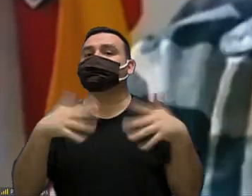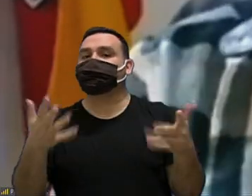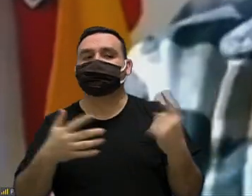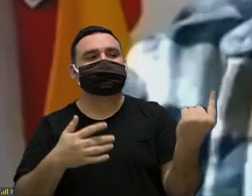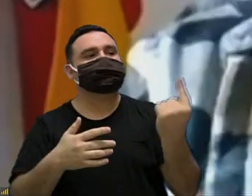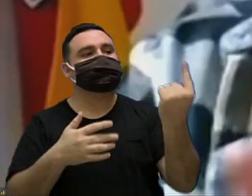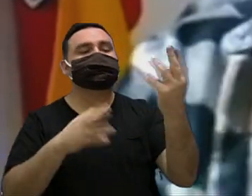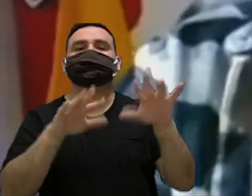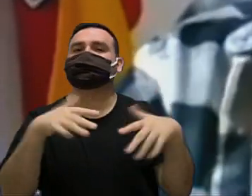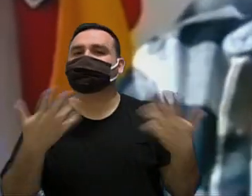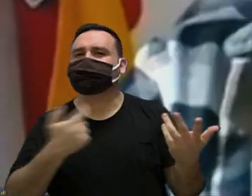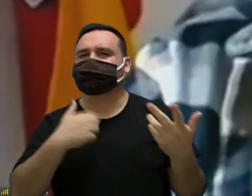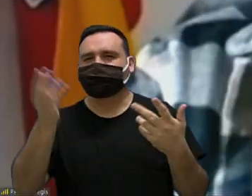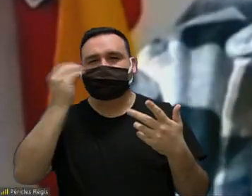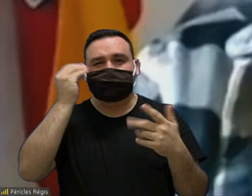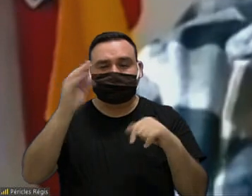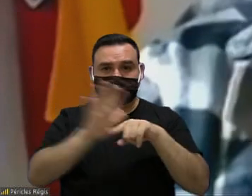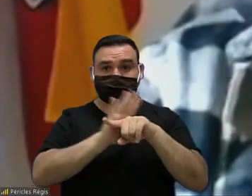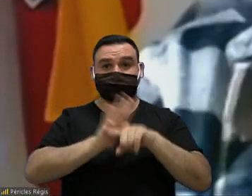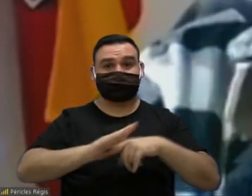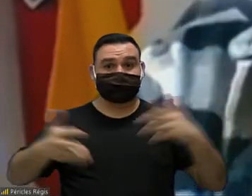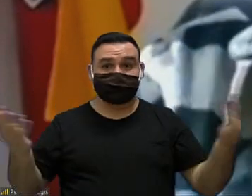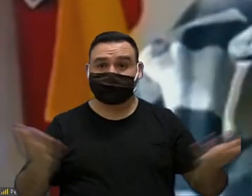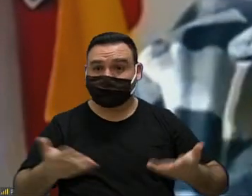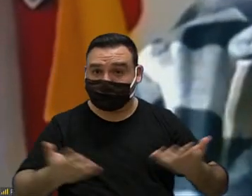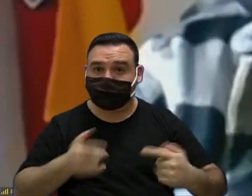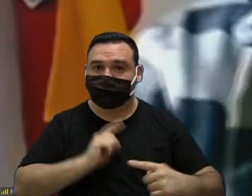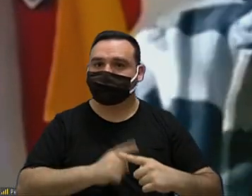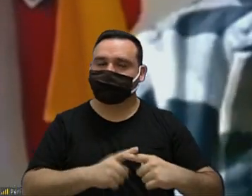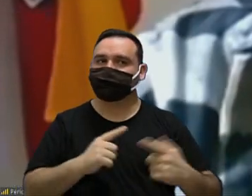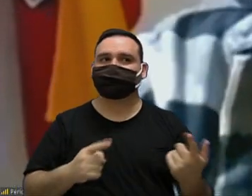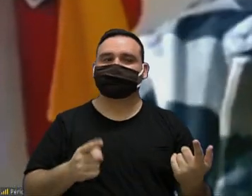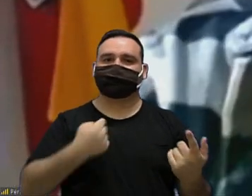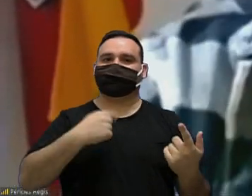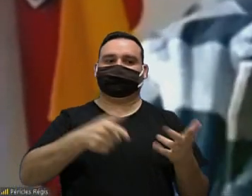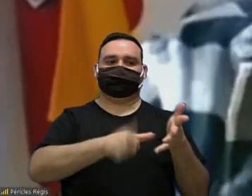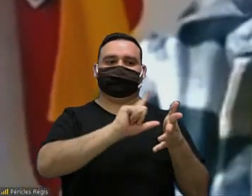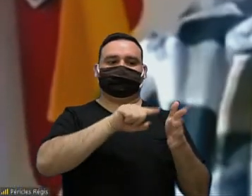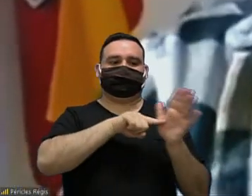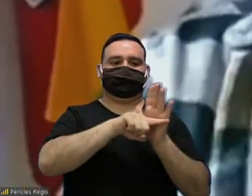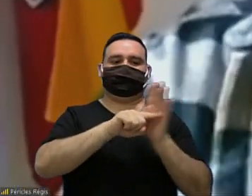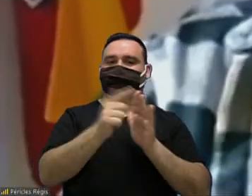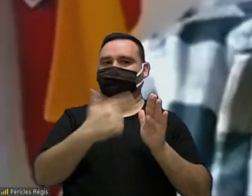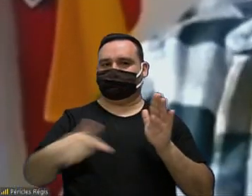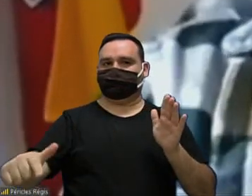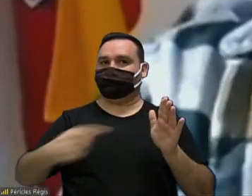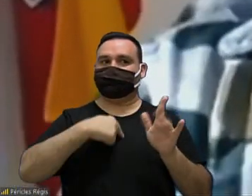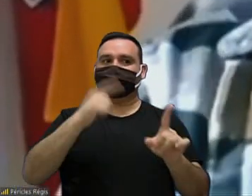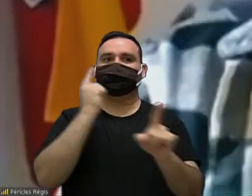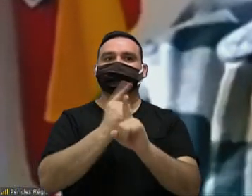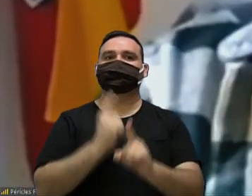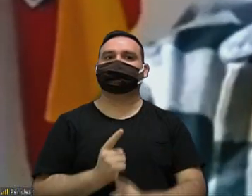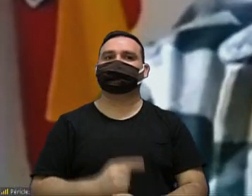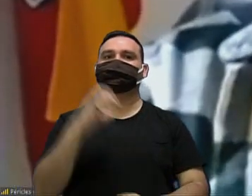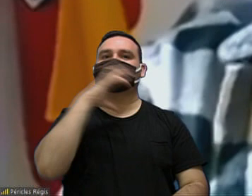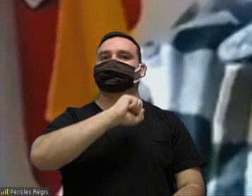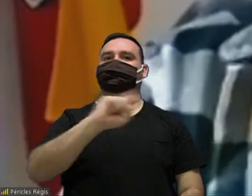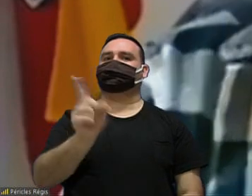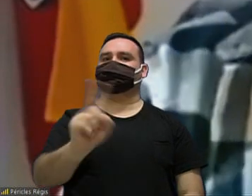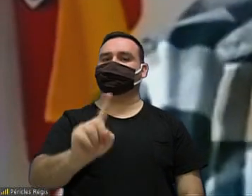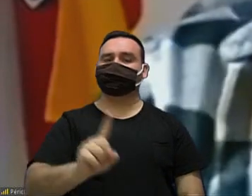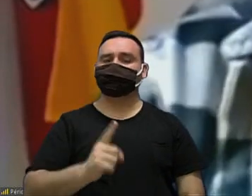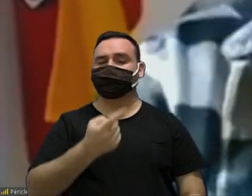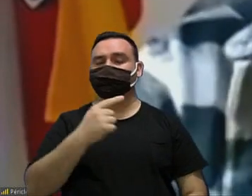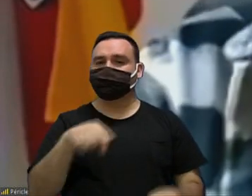eu tentei fazer uma pesquisa aqui agora porque não fiz essa pesquisa né não consegui levantar rapidamente